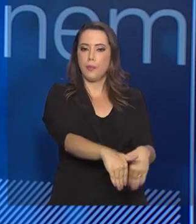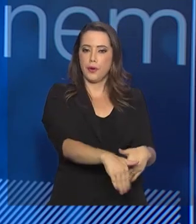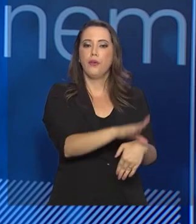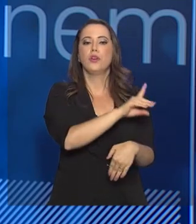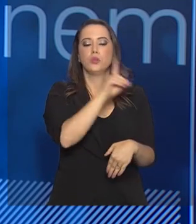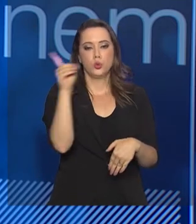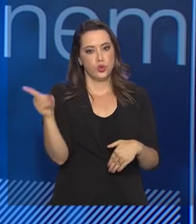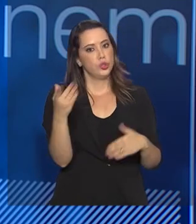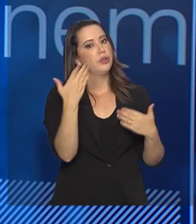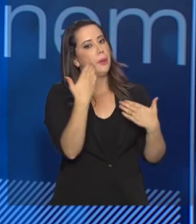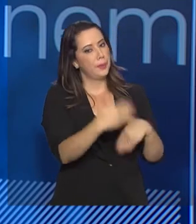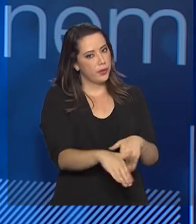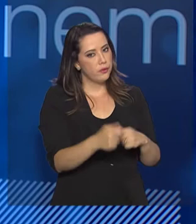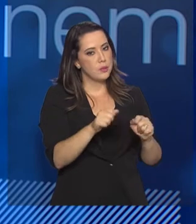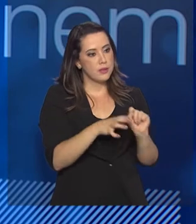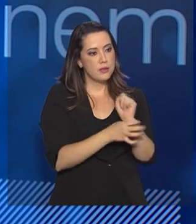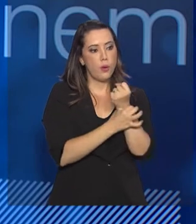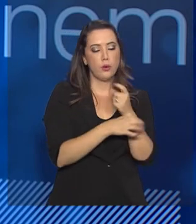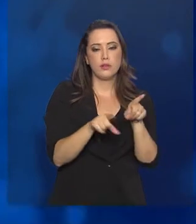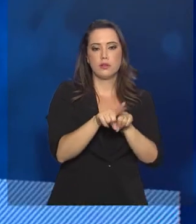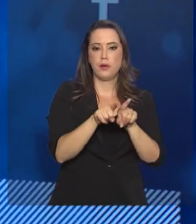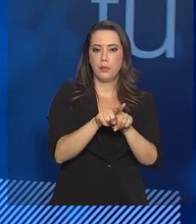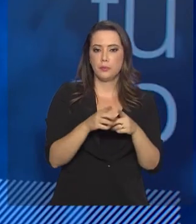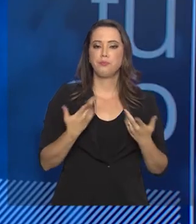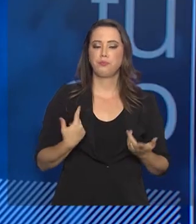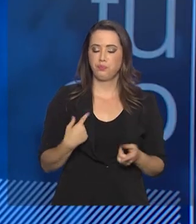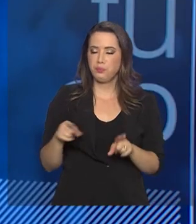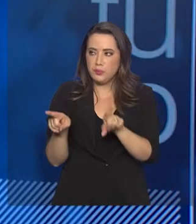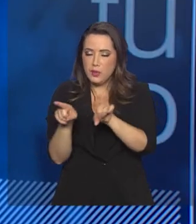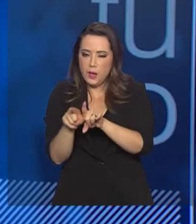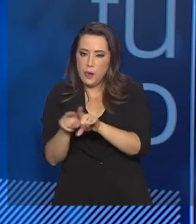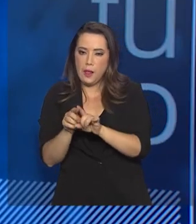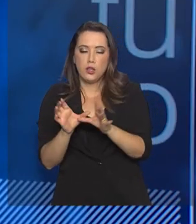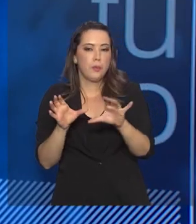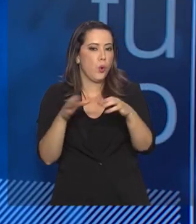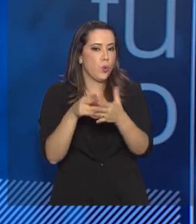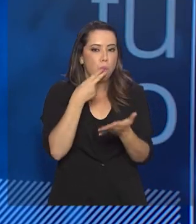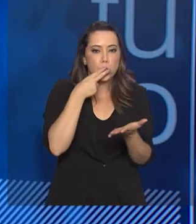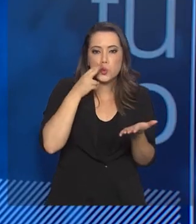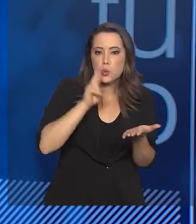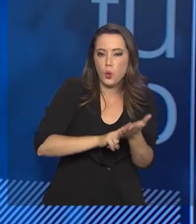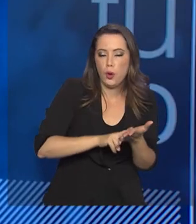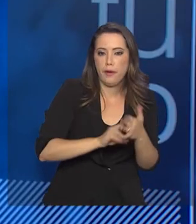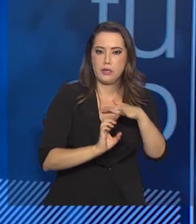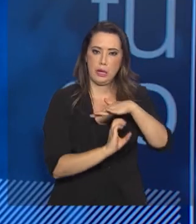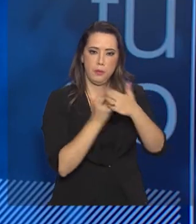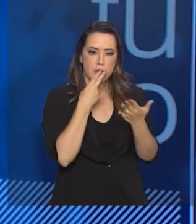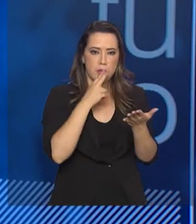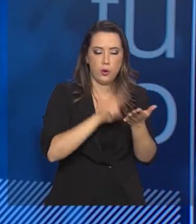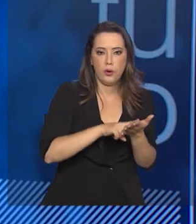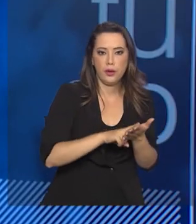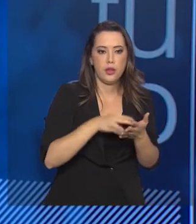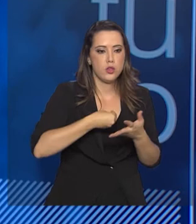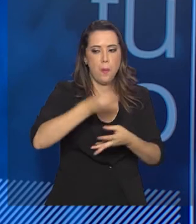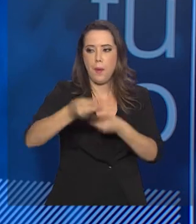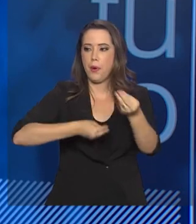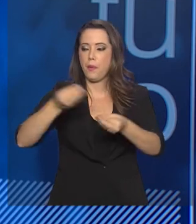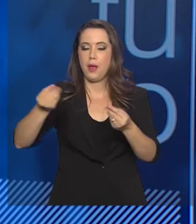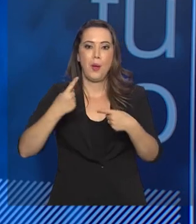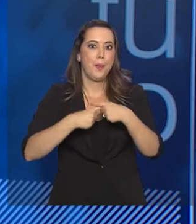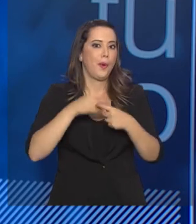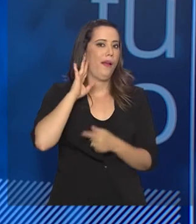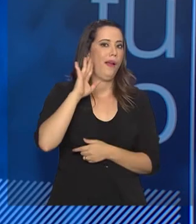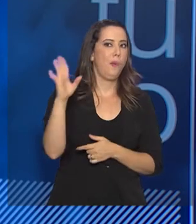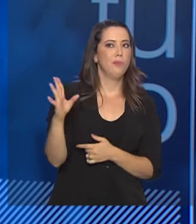dia dos exames. Os Correios, que fazem um trabalho fantástico de distribuição dessas provas, porque imagina que são